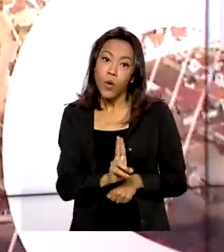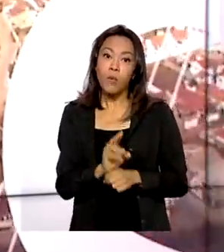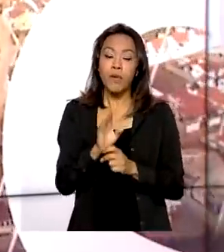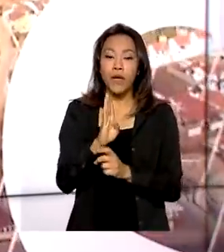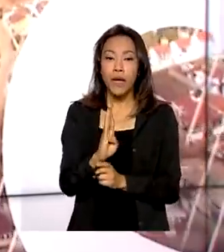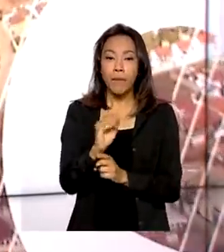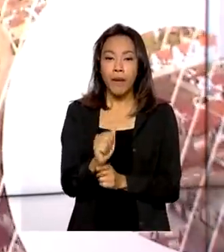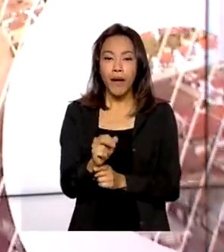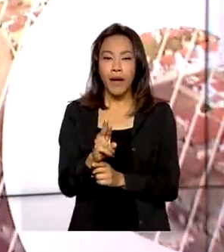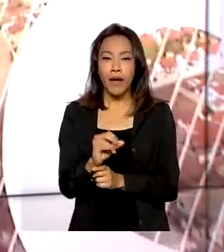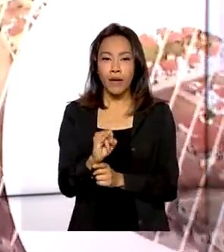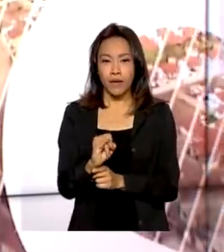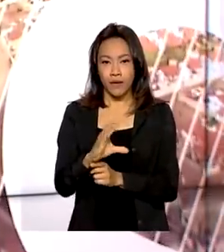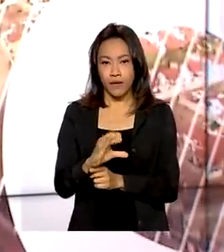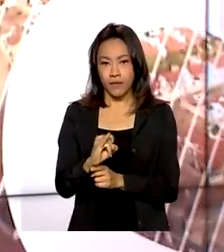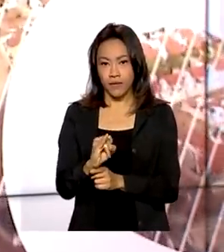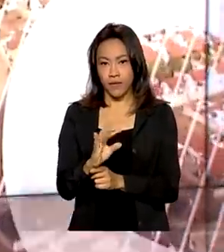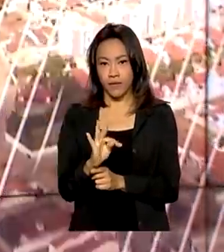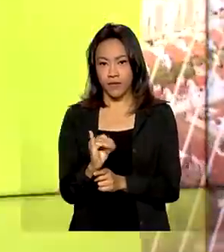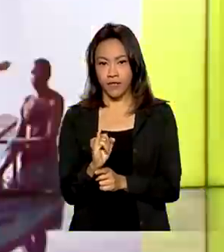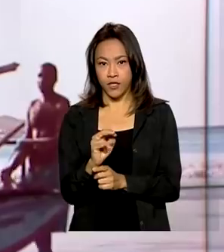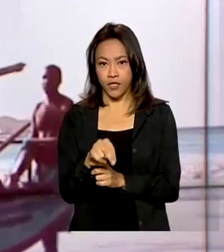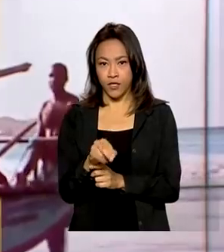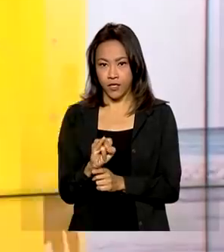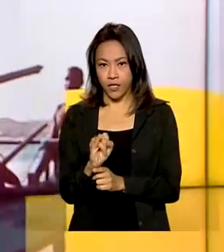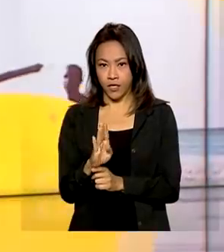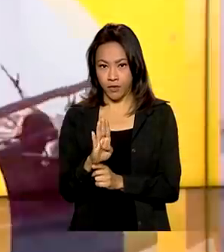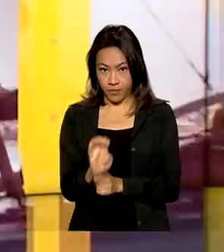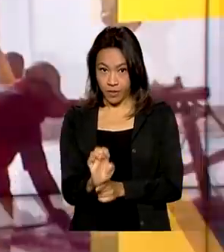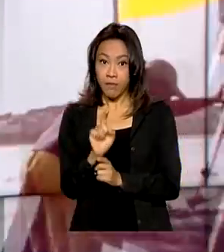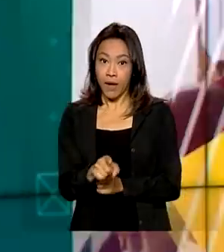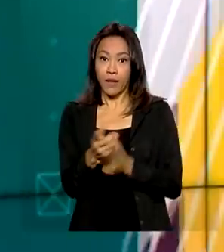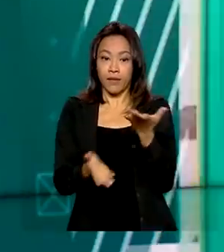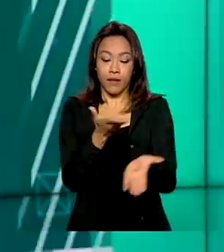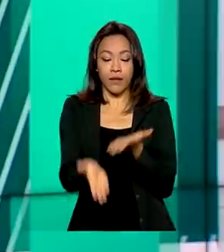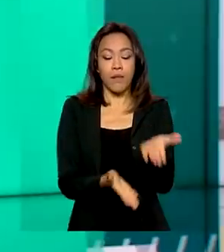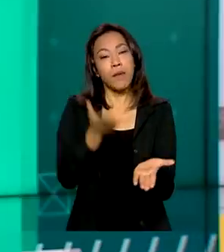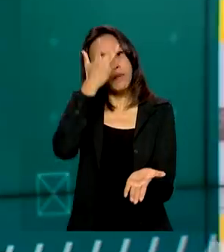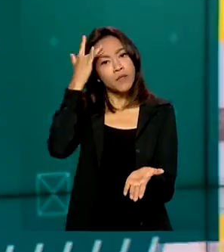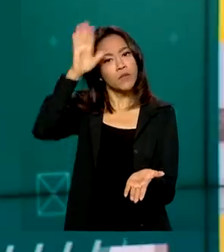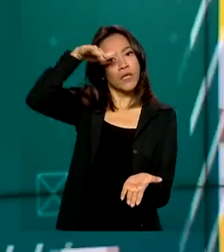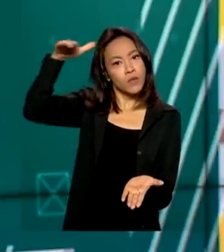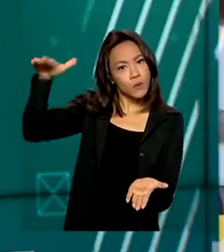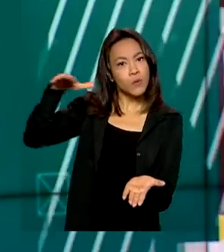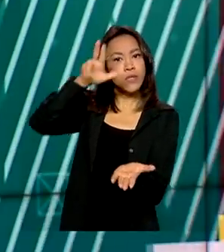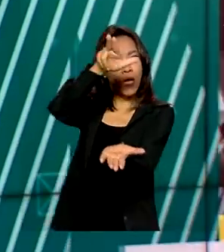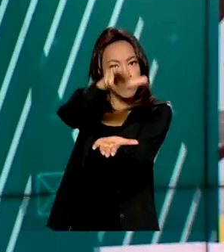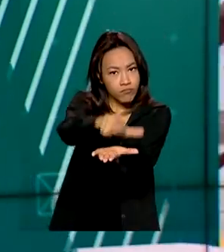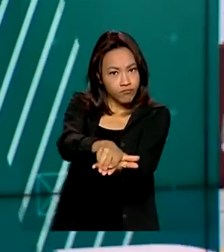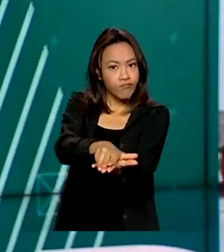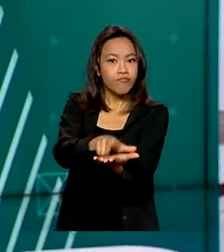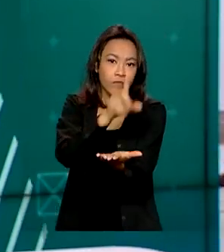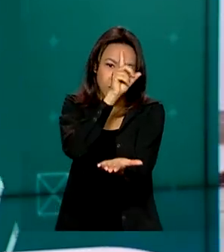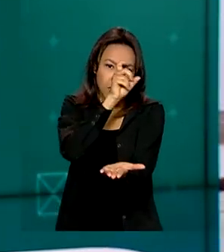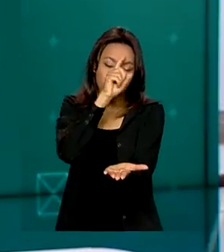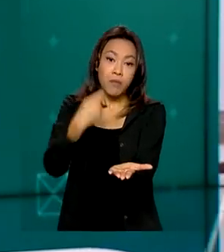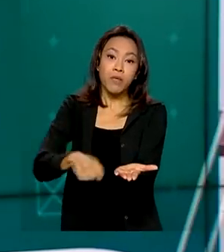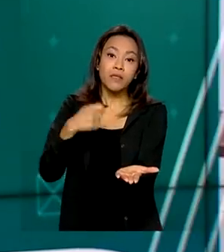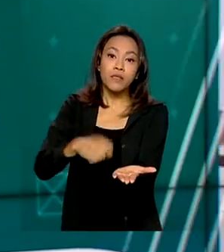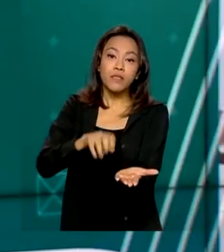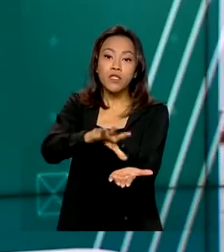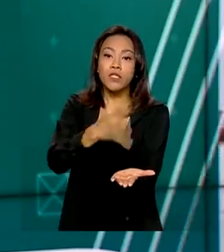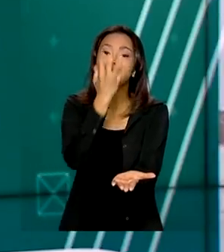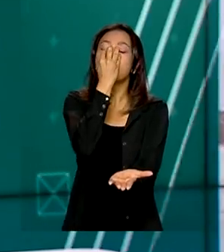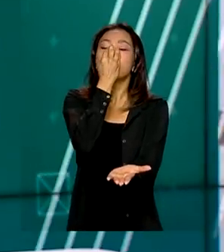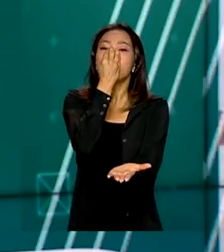Baracitinib vai ser disponibilizado para tratamento de pacientes adultos hospitalizados que necessitam de oxigênio por